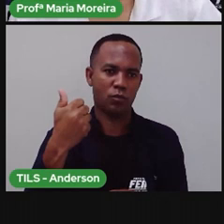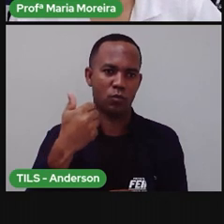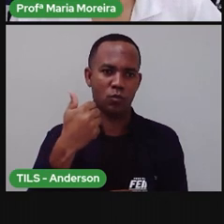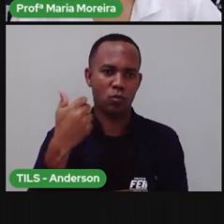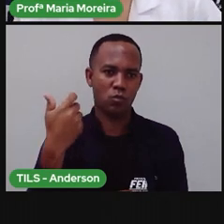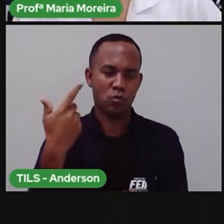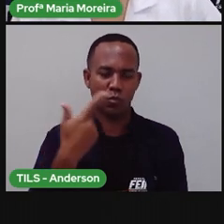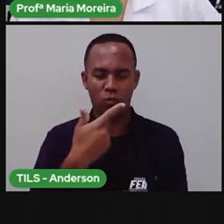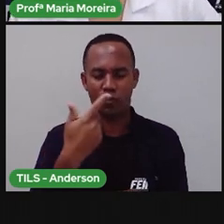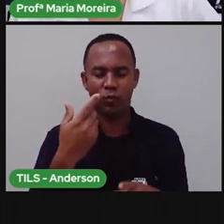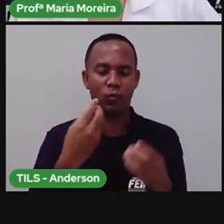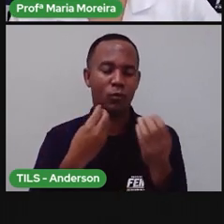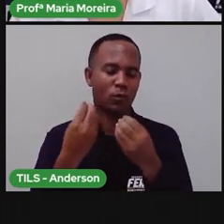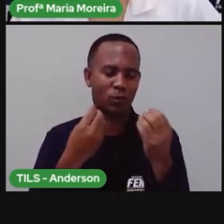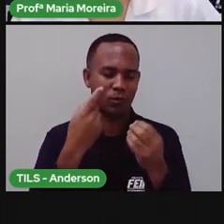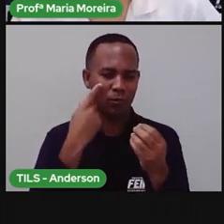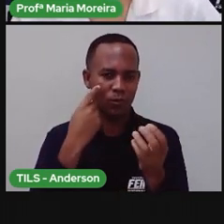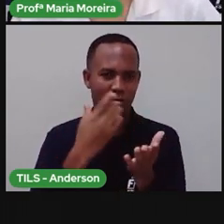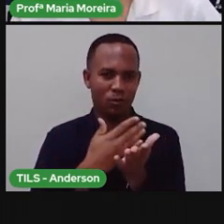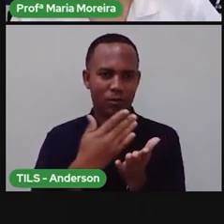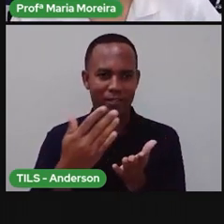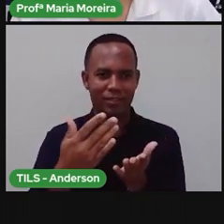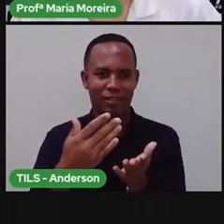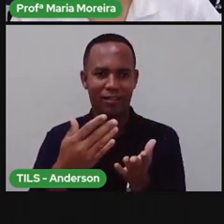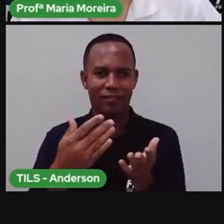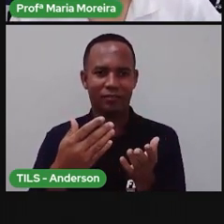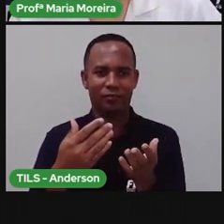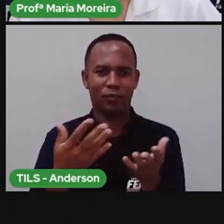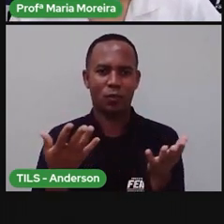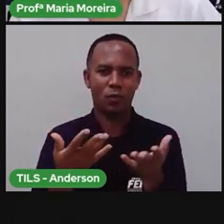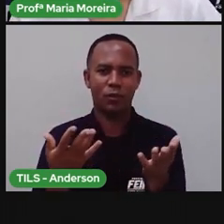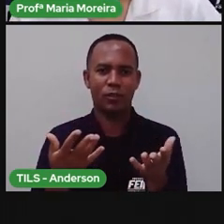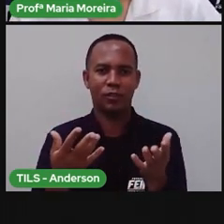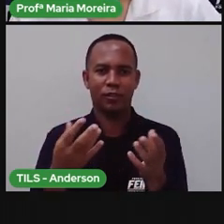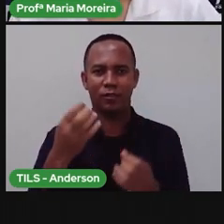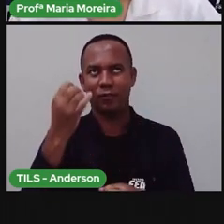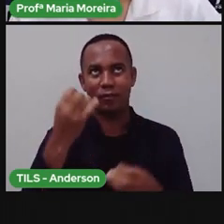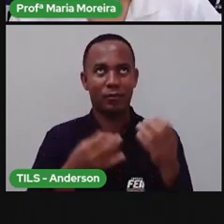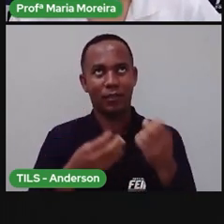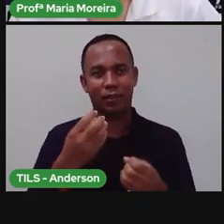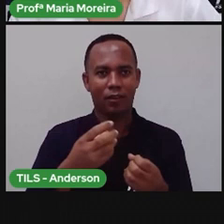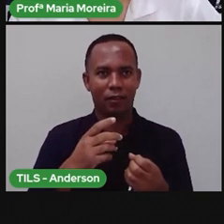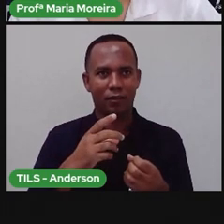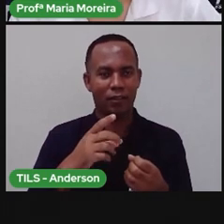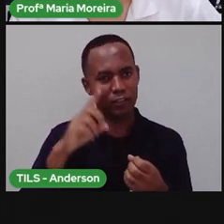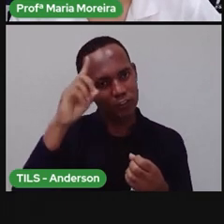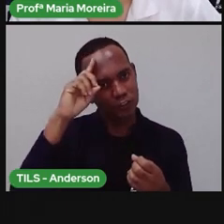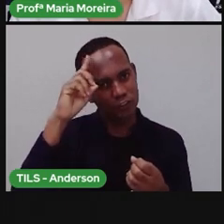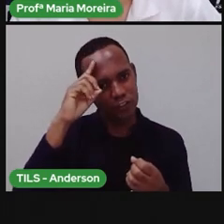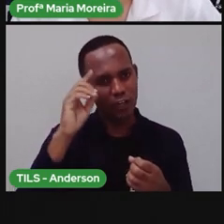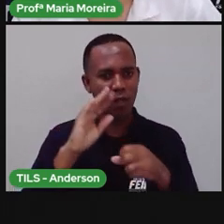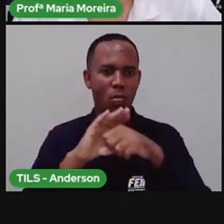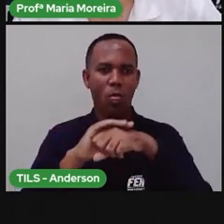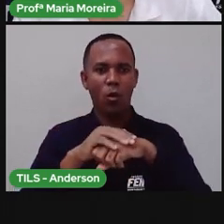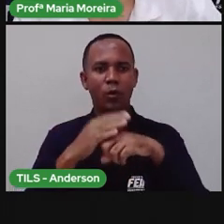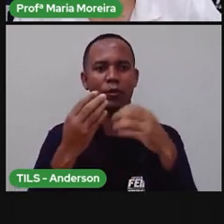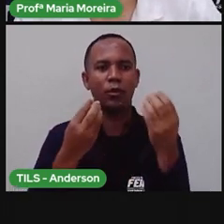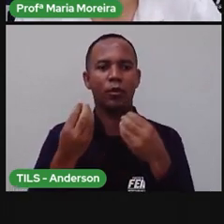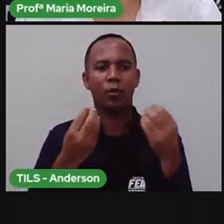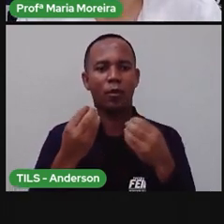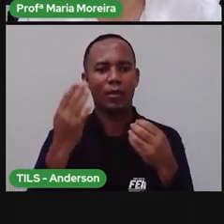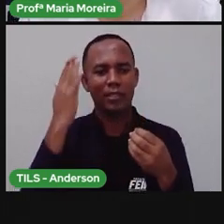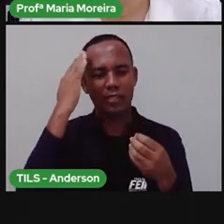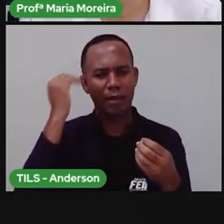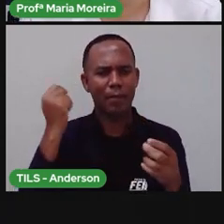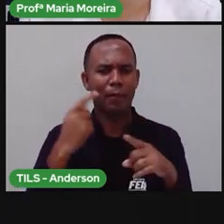e vamos lá! Vamos começar a falar sobre o dia e noite. Bateu aquela curiosidade? Eu sei que bateu, eu sei que todo mundo quer